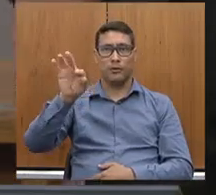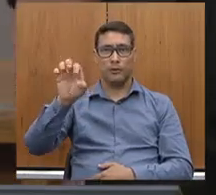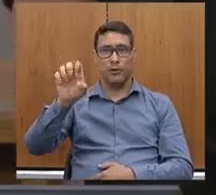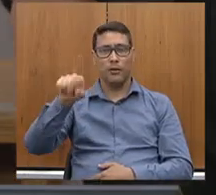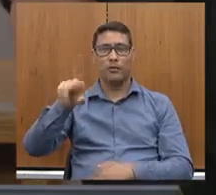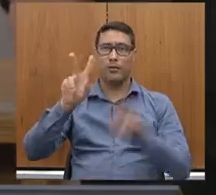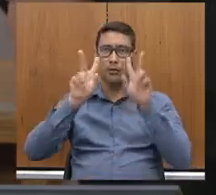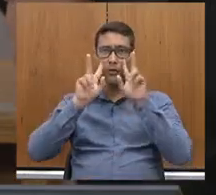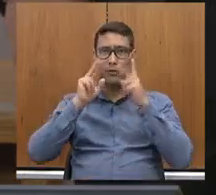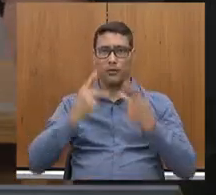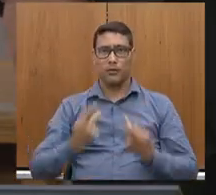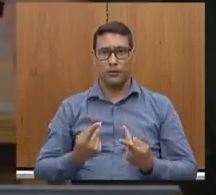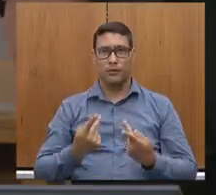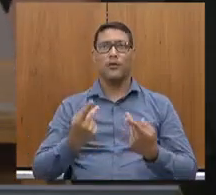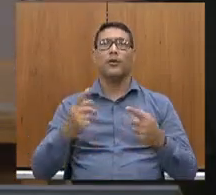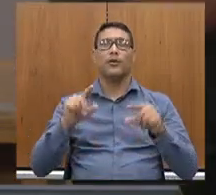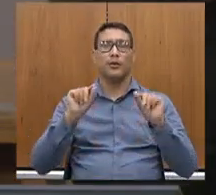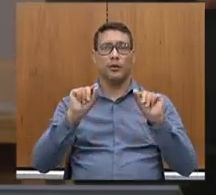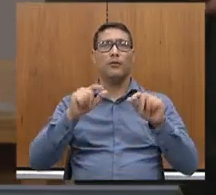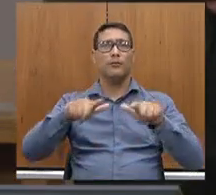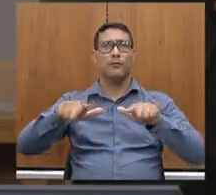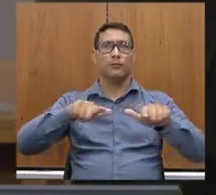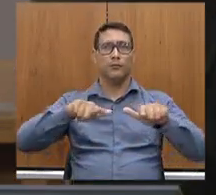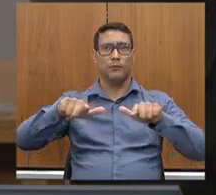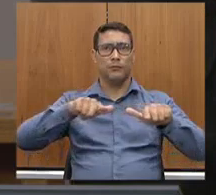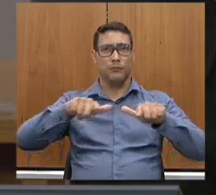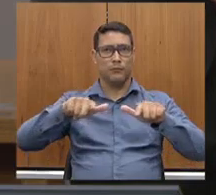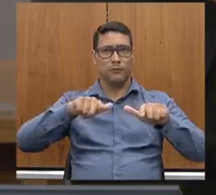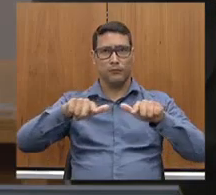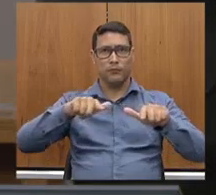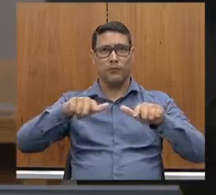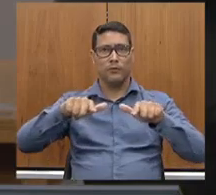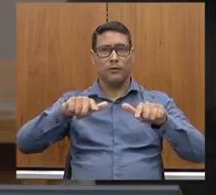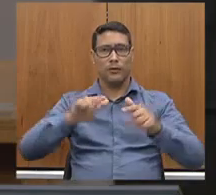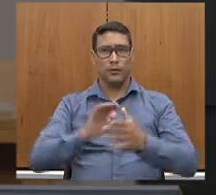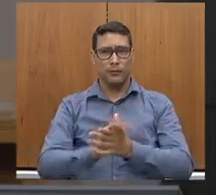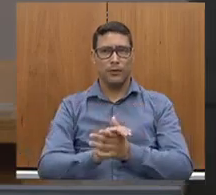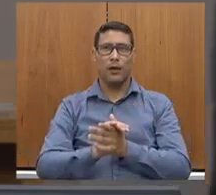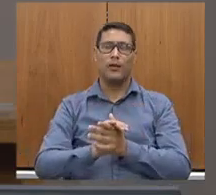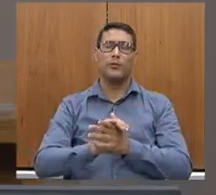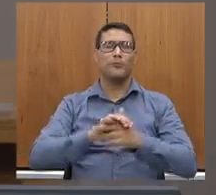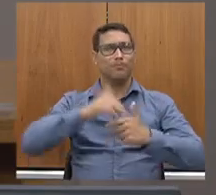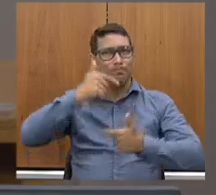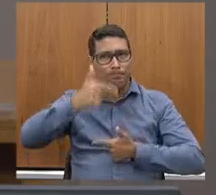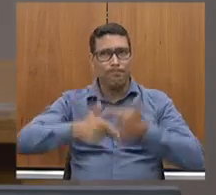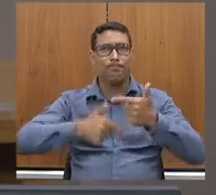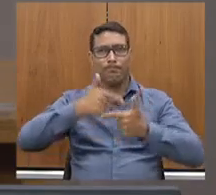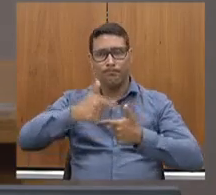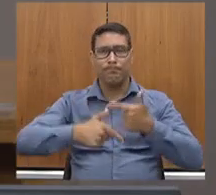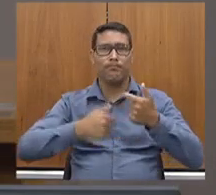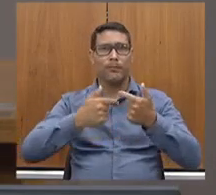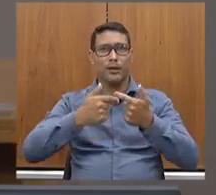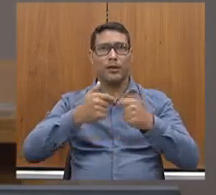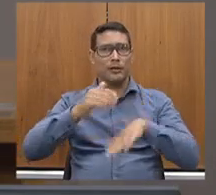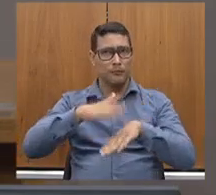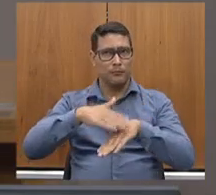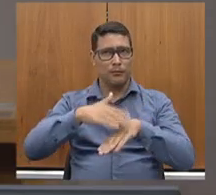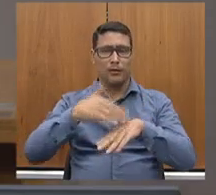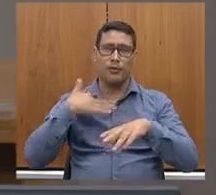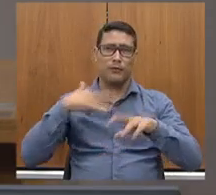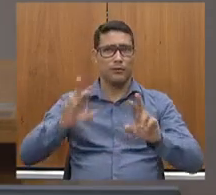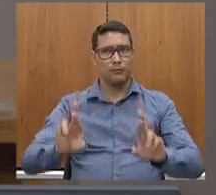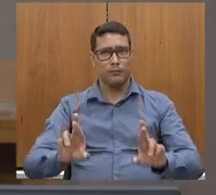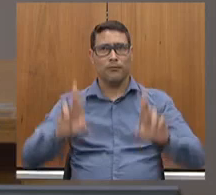reconhecer aqui o trabalho incansável no período em que eu estive à frente da